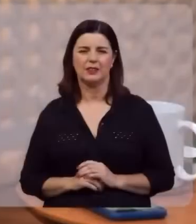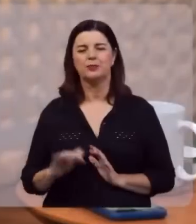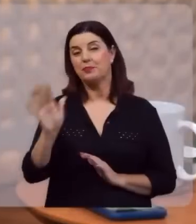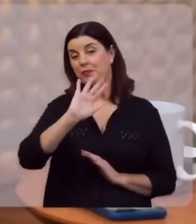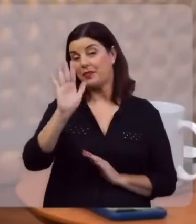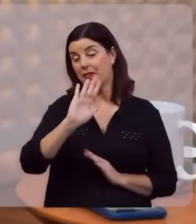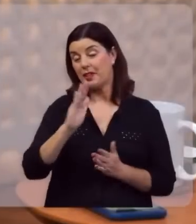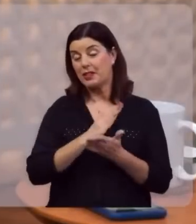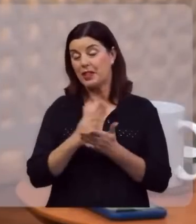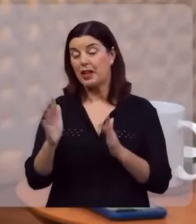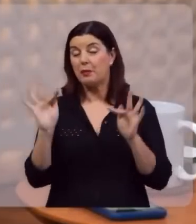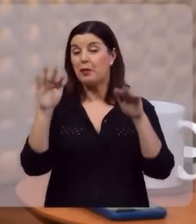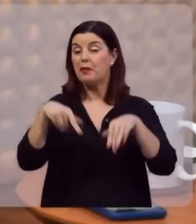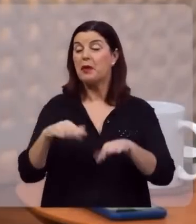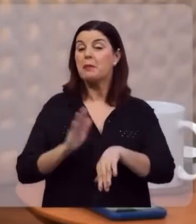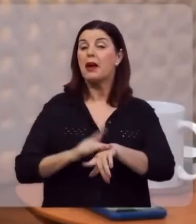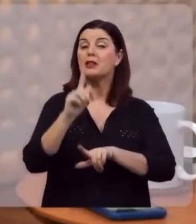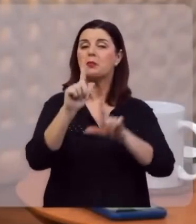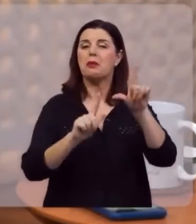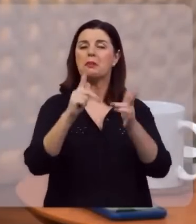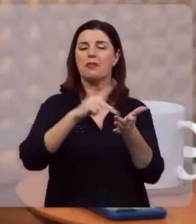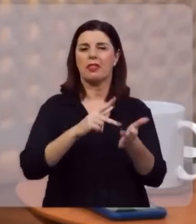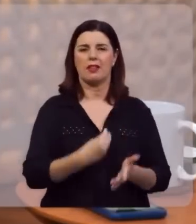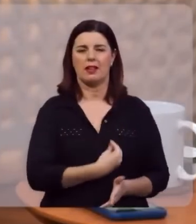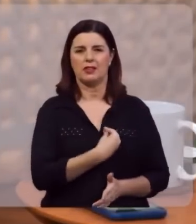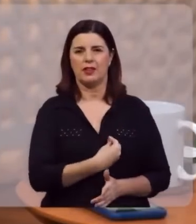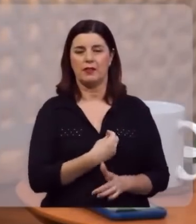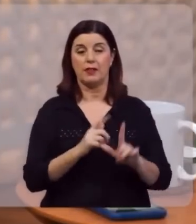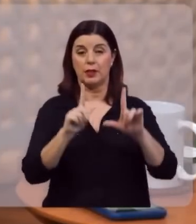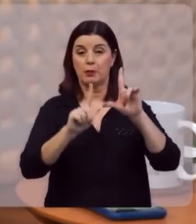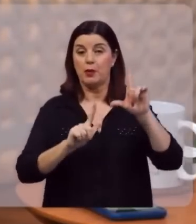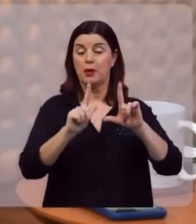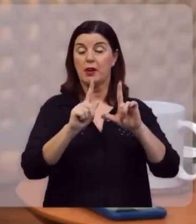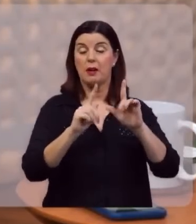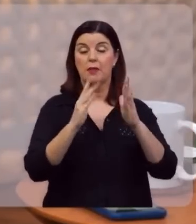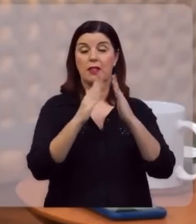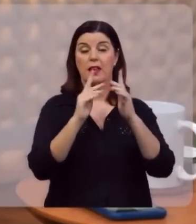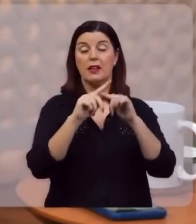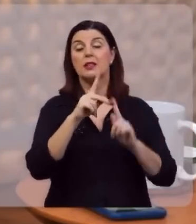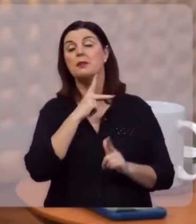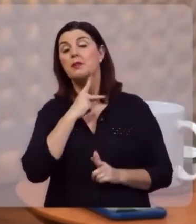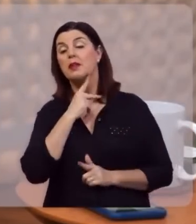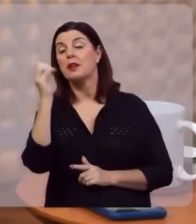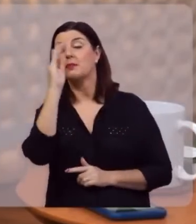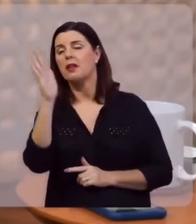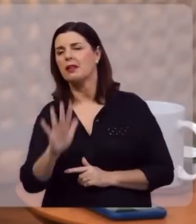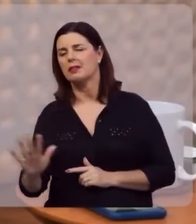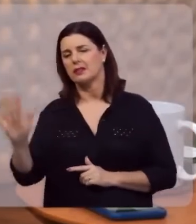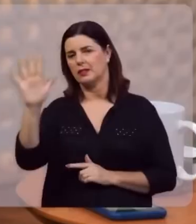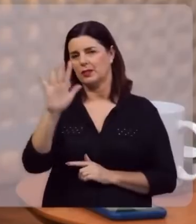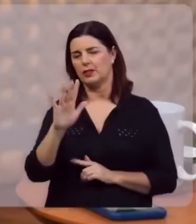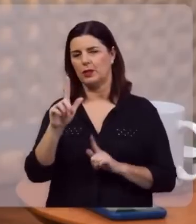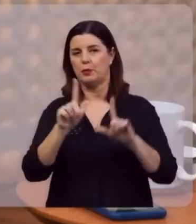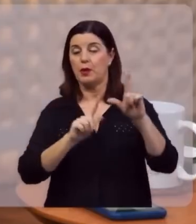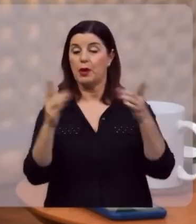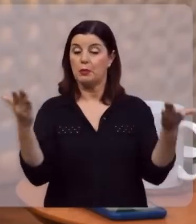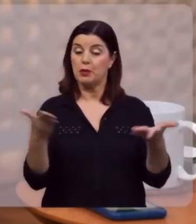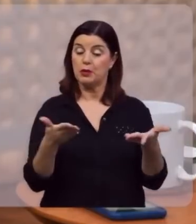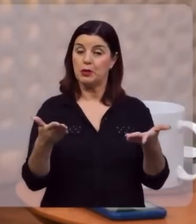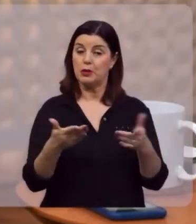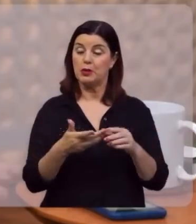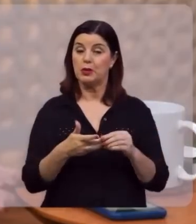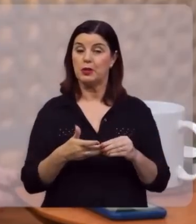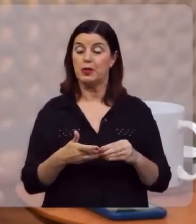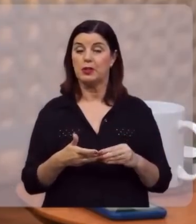Olá, chegamos ao final, mais um, Verdade e Vida, programa da igreja, presbiteriana do Brasil, programa de hoje,